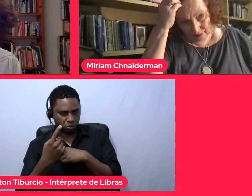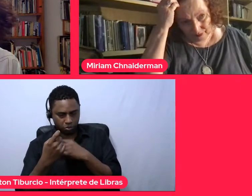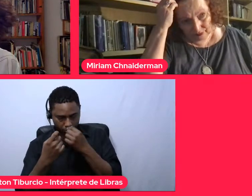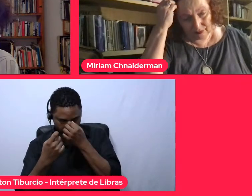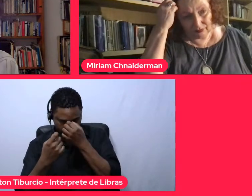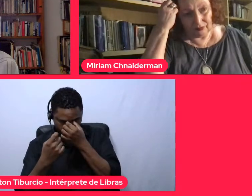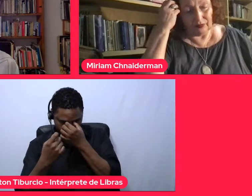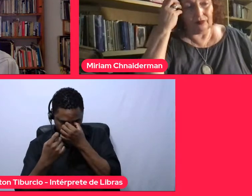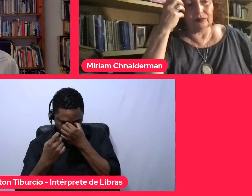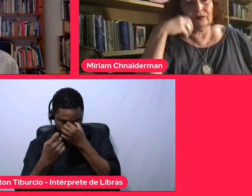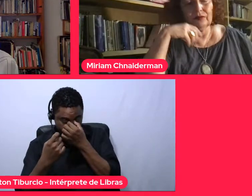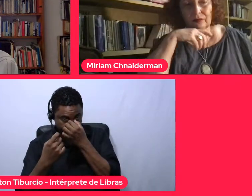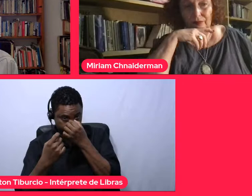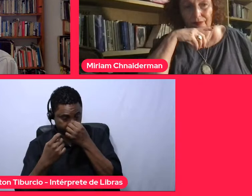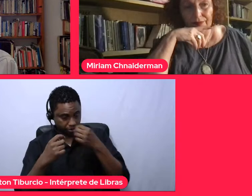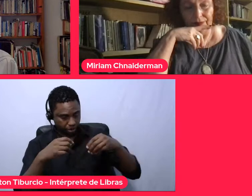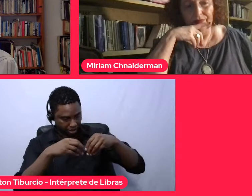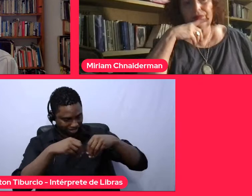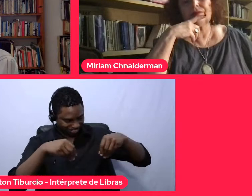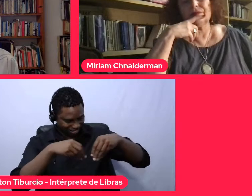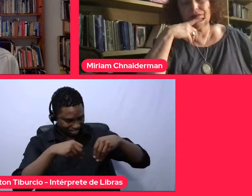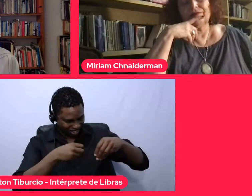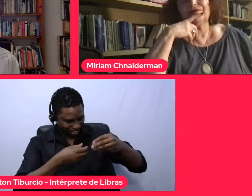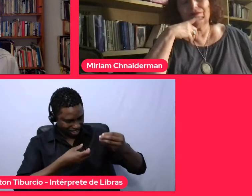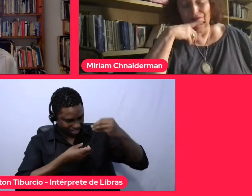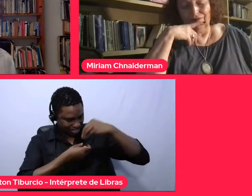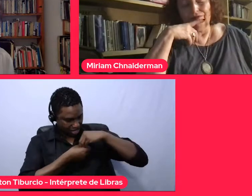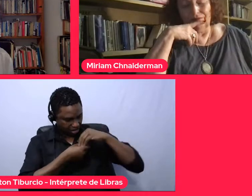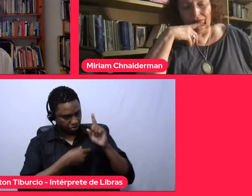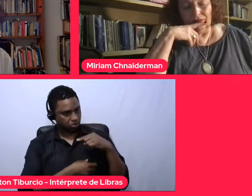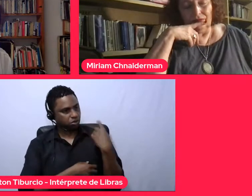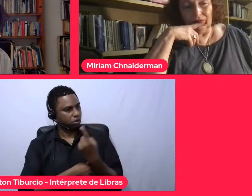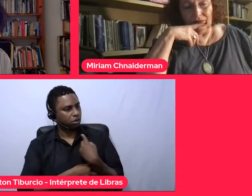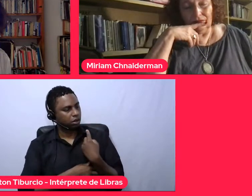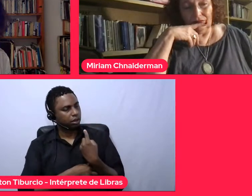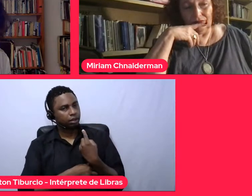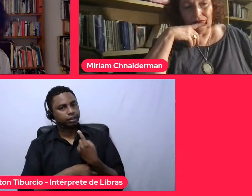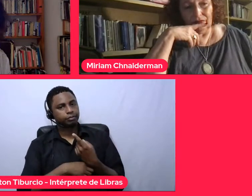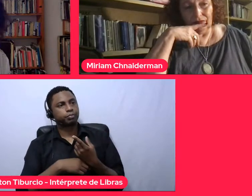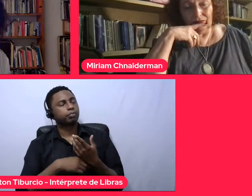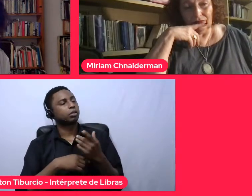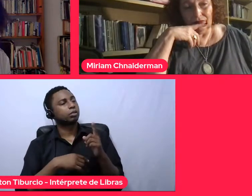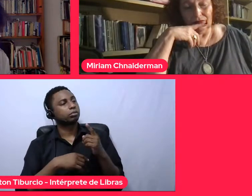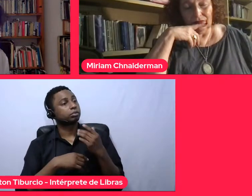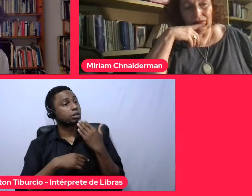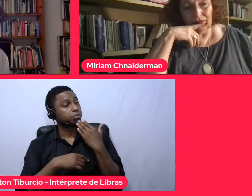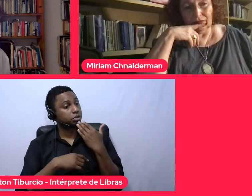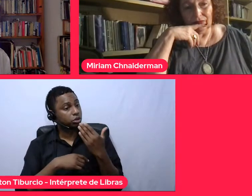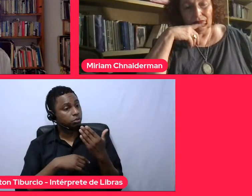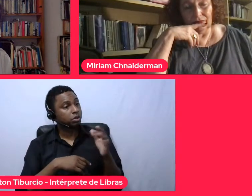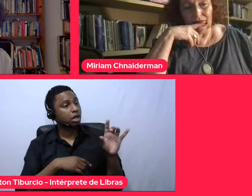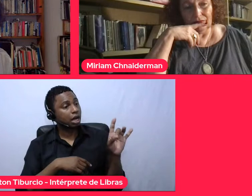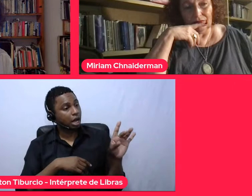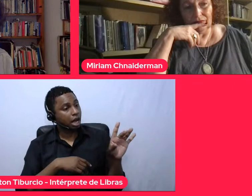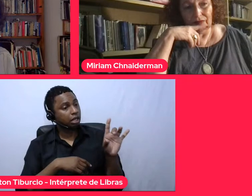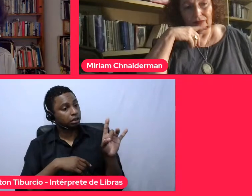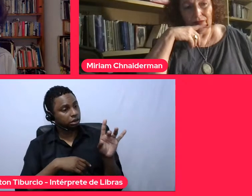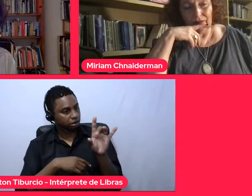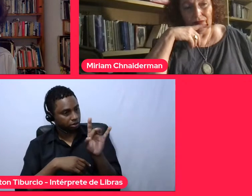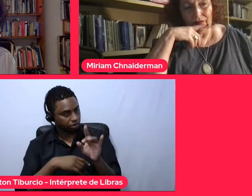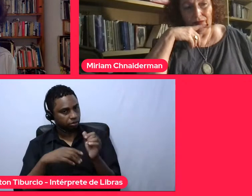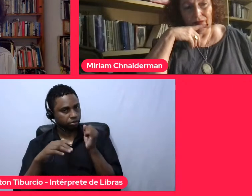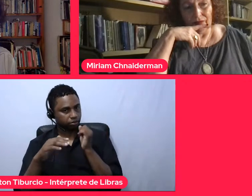como é que é, essa terra dentro da gente, que nós pedimos para cada um dos imigrantes